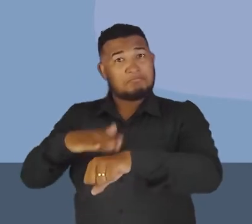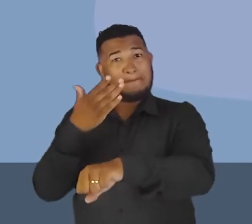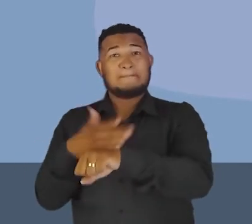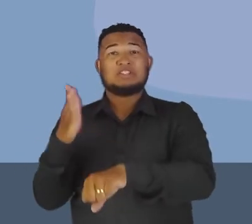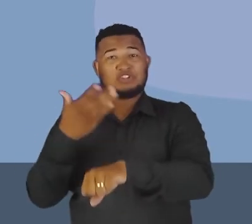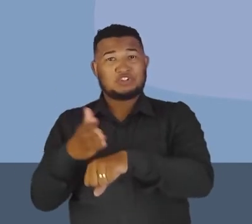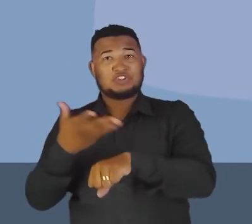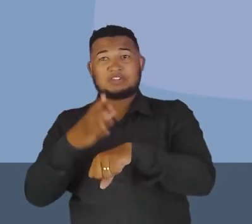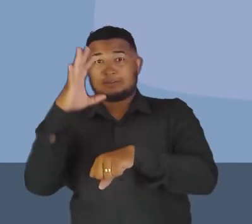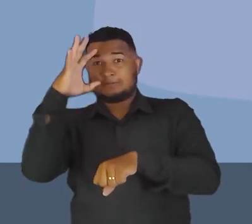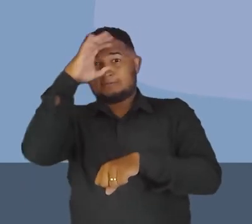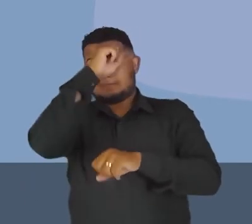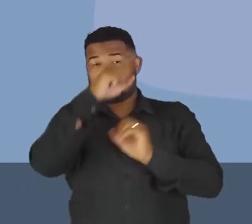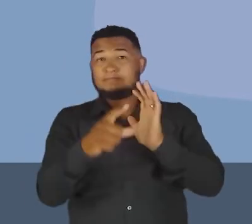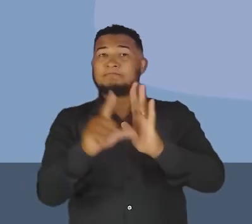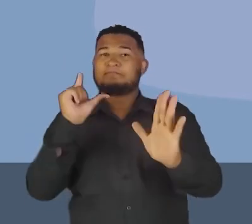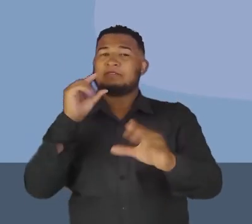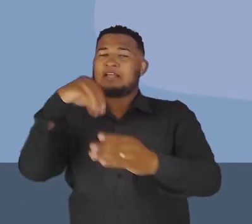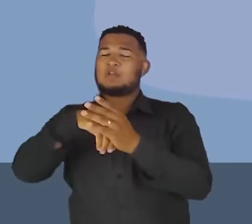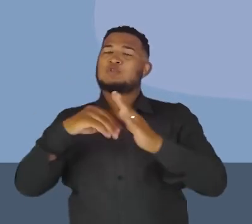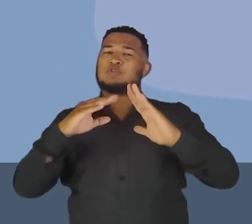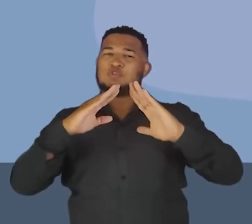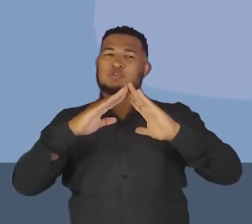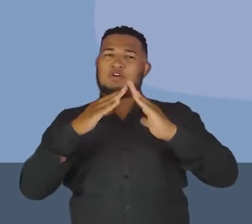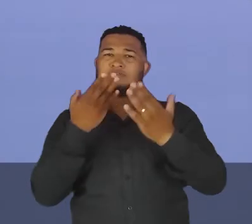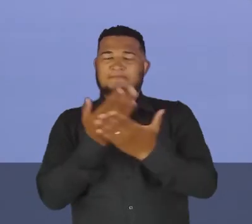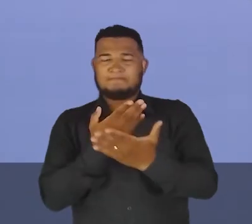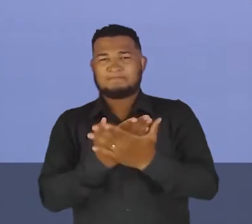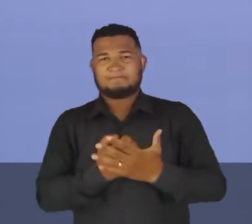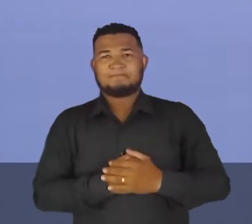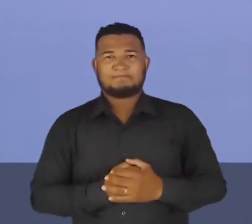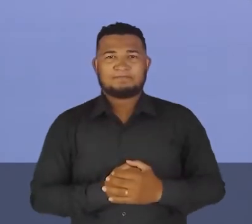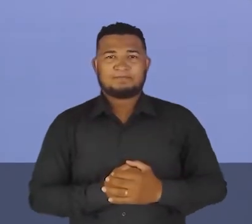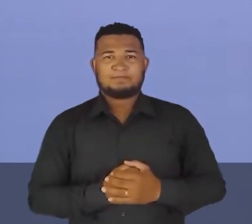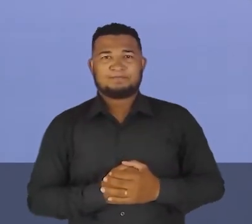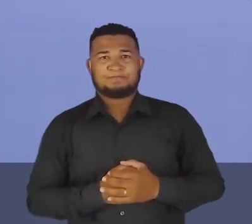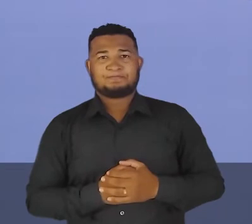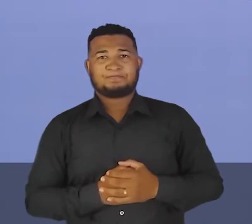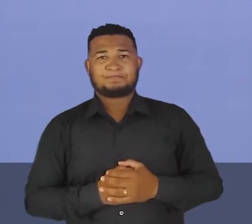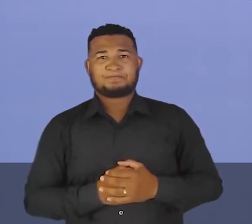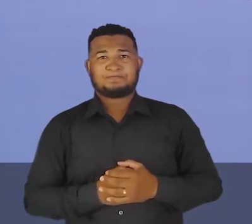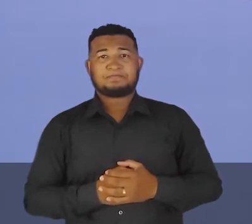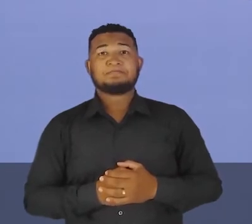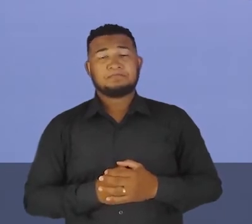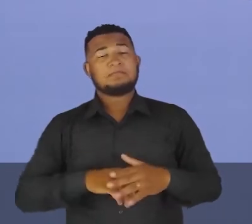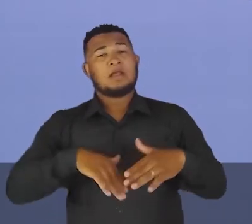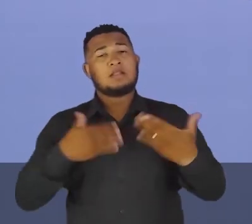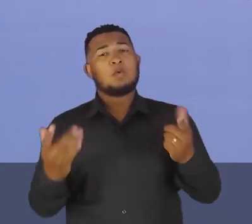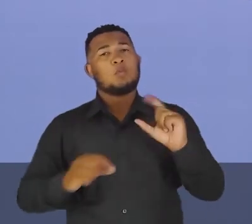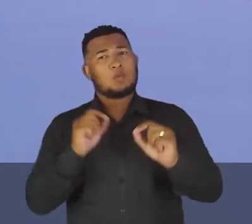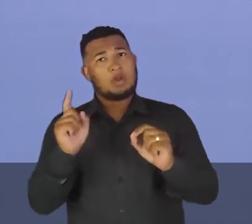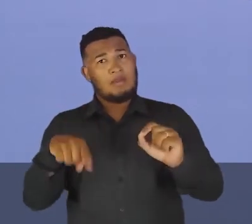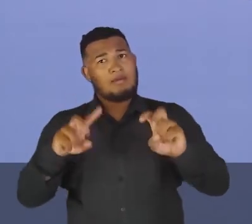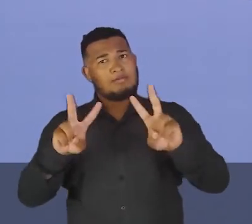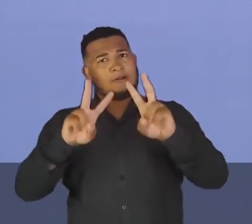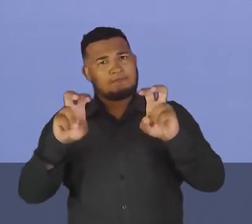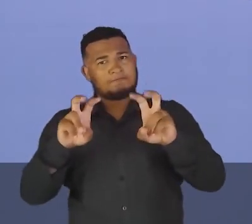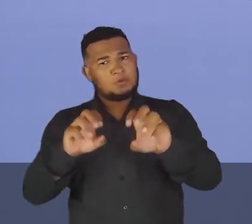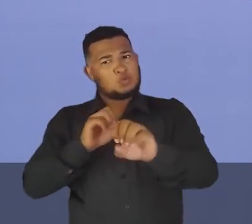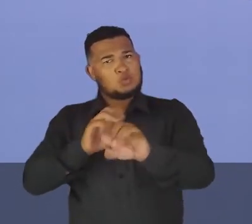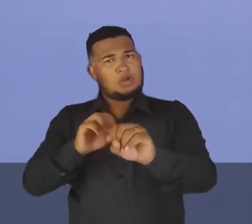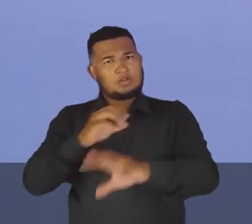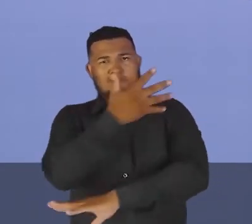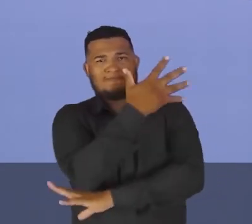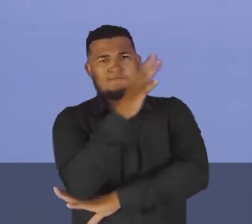aquilo que elas estão aprendendo na sala de aula, tá? Volta para mim aqui. Então, olha só, gente. A gente está falando sobre a questão da educação ambiental